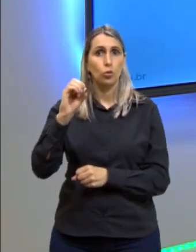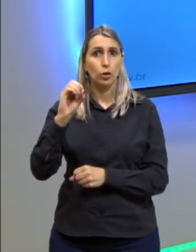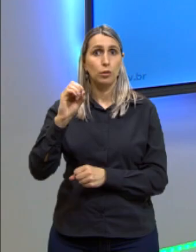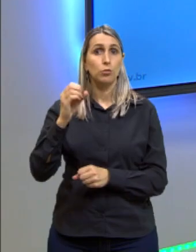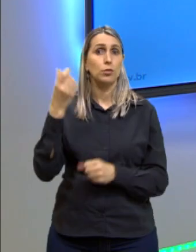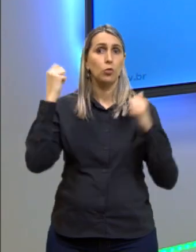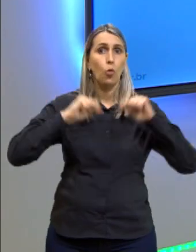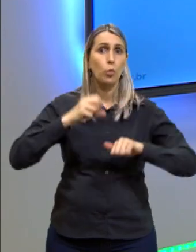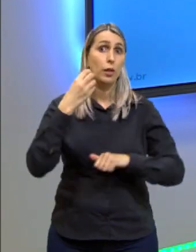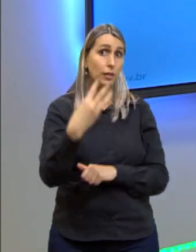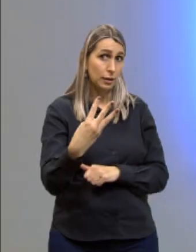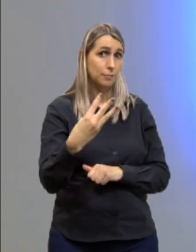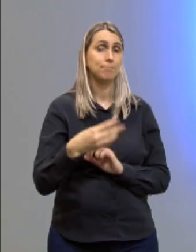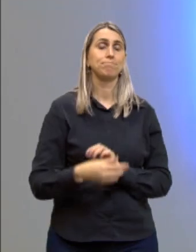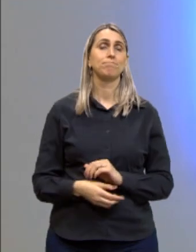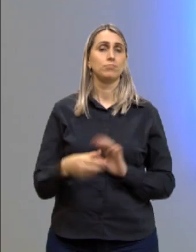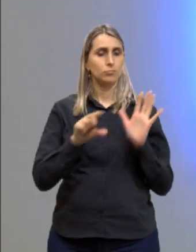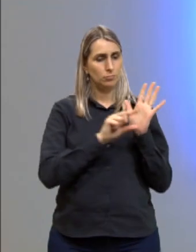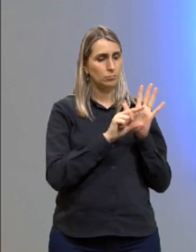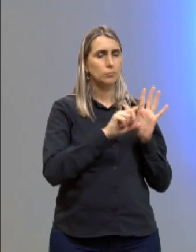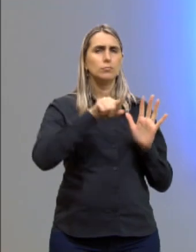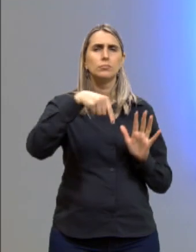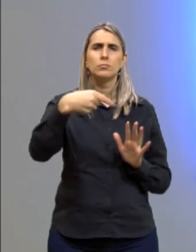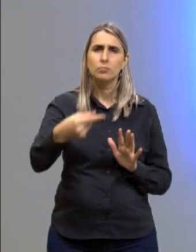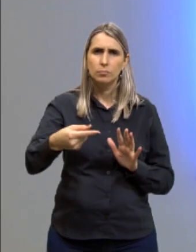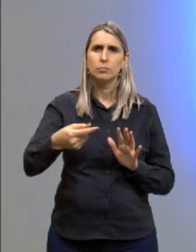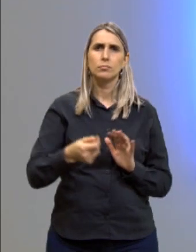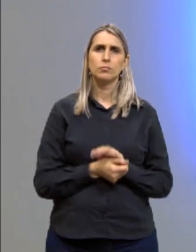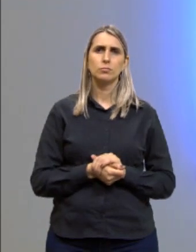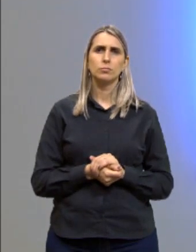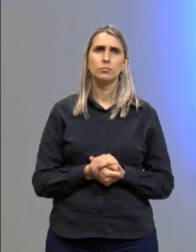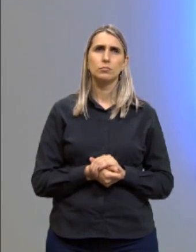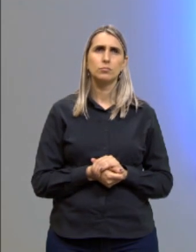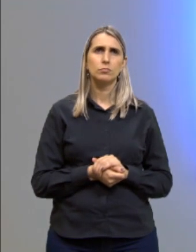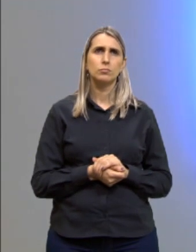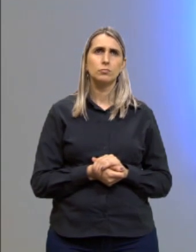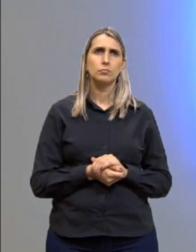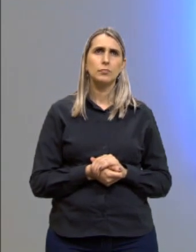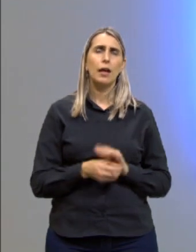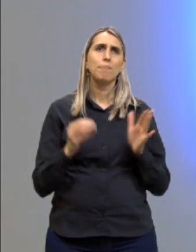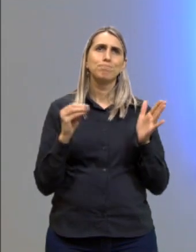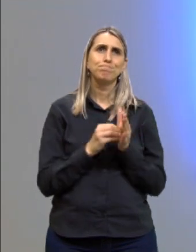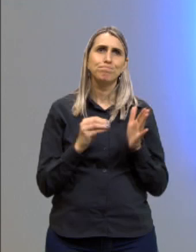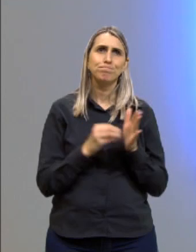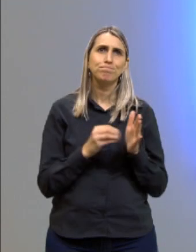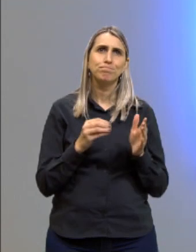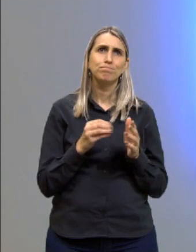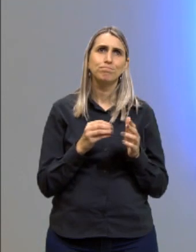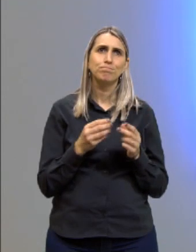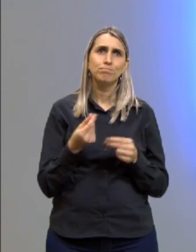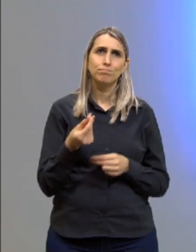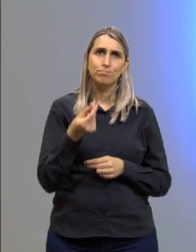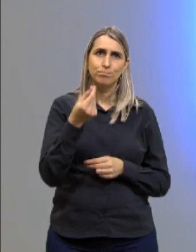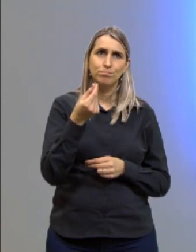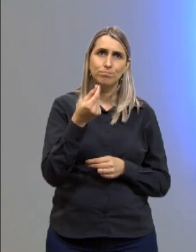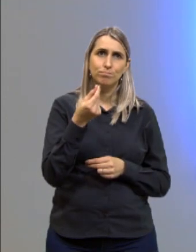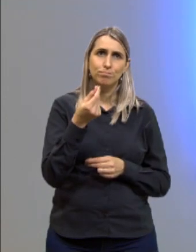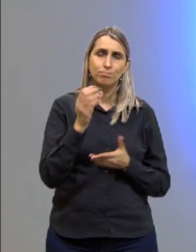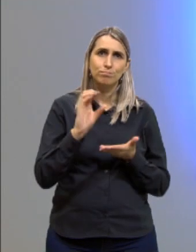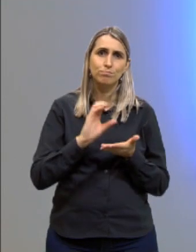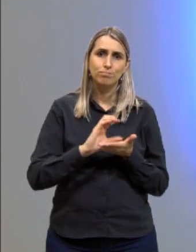Olha o segundo, então. Além disso, a insuficiência de recursos